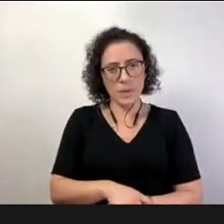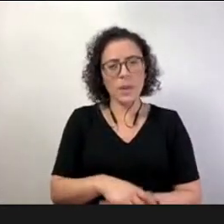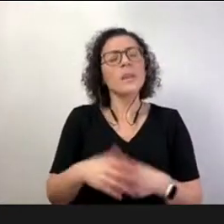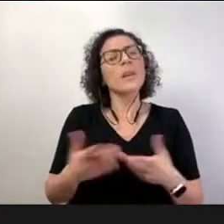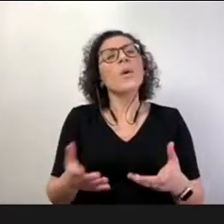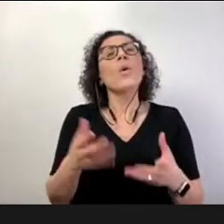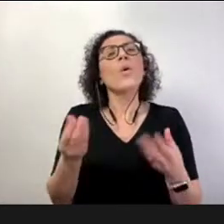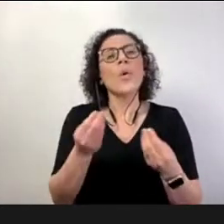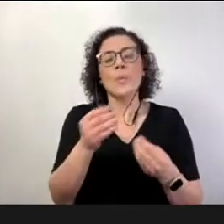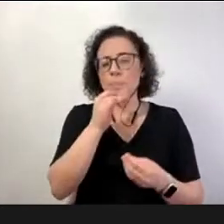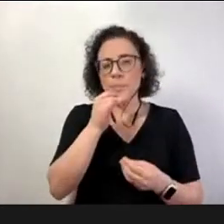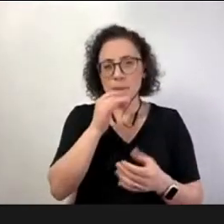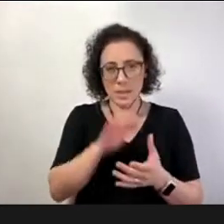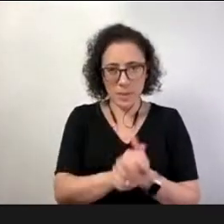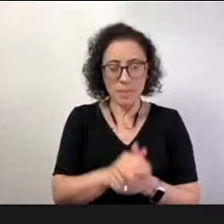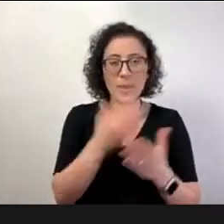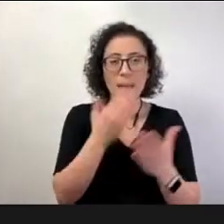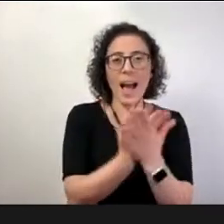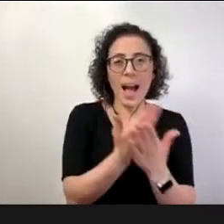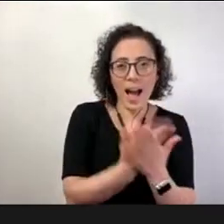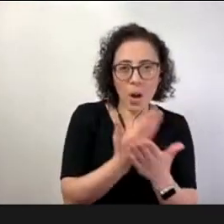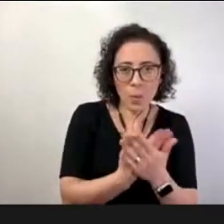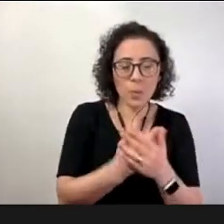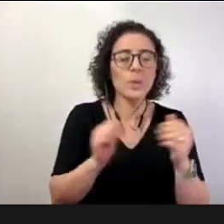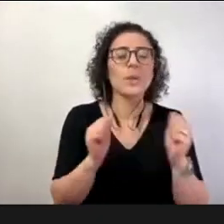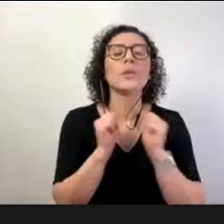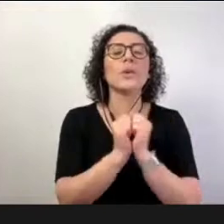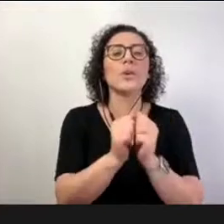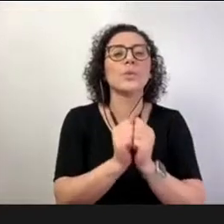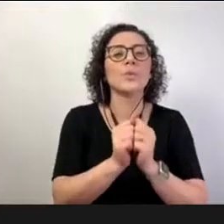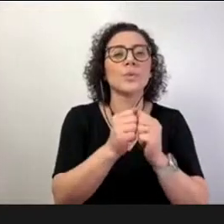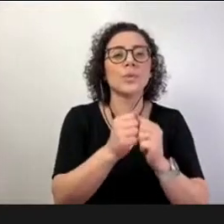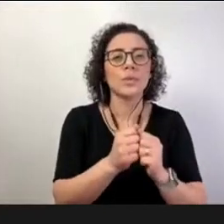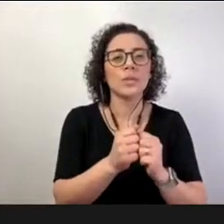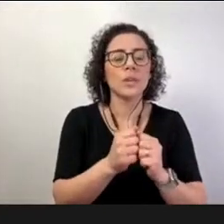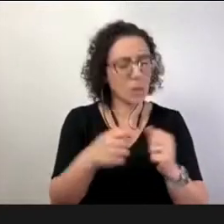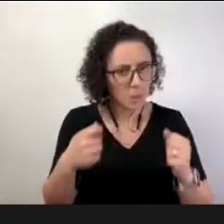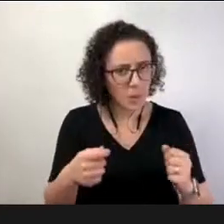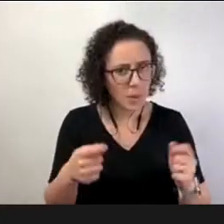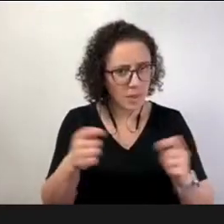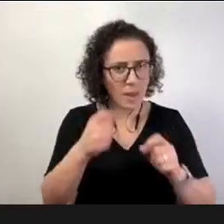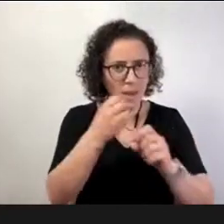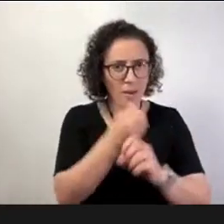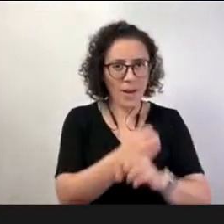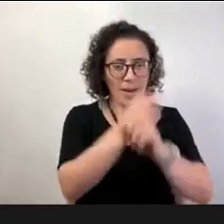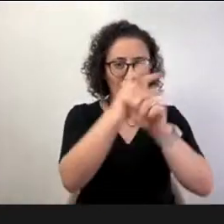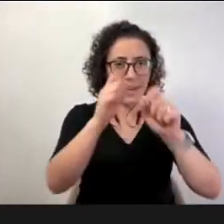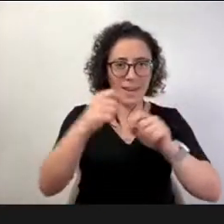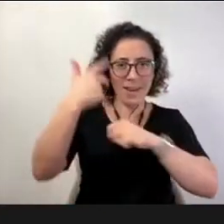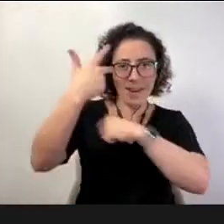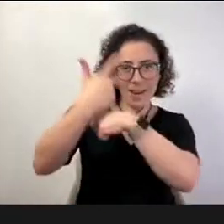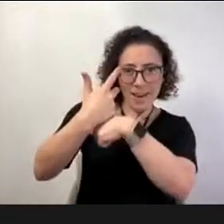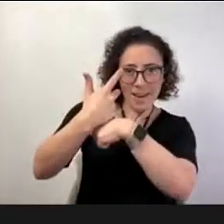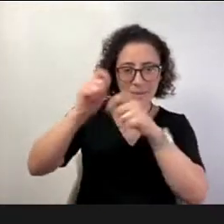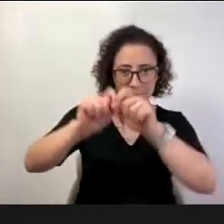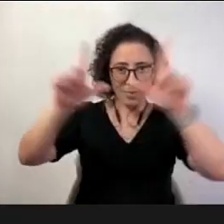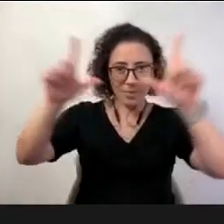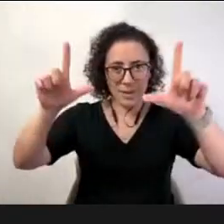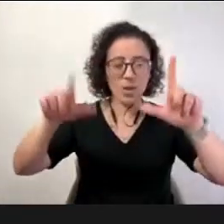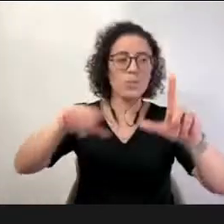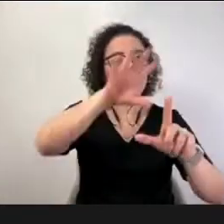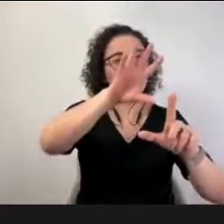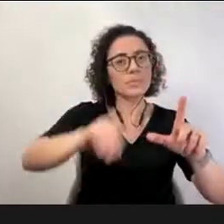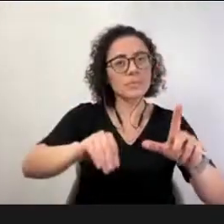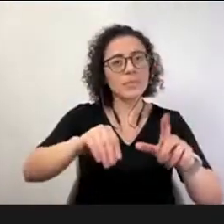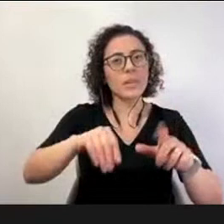a gente dinamiza os encontros a gente proporciona isso que eu acabei de falar dessa comunicação de mão dupla ou a gente abre pra dar ali algumas